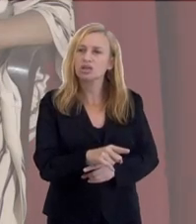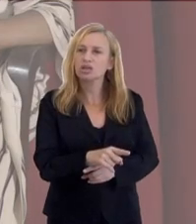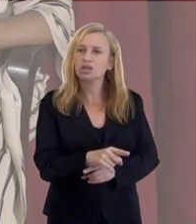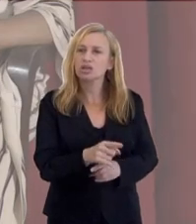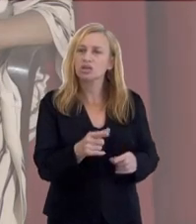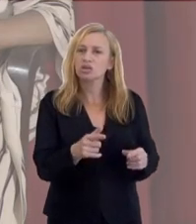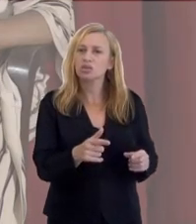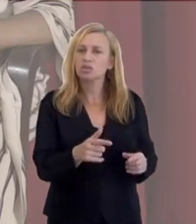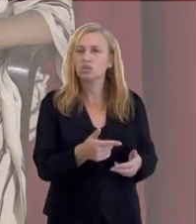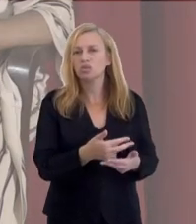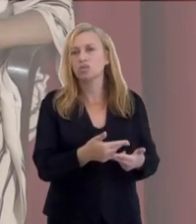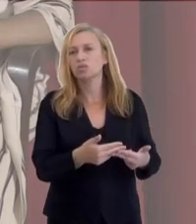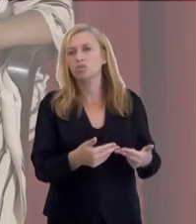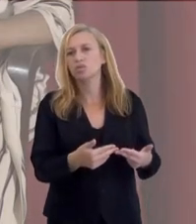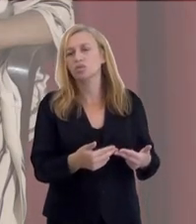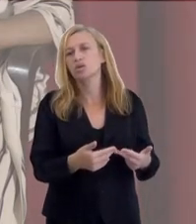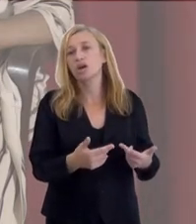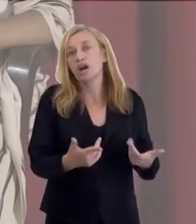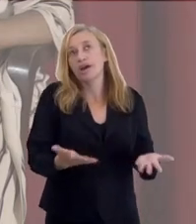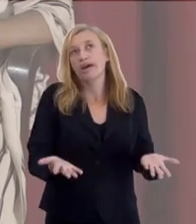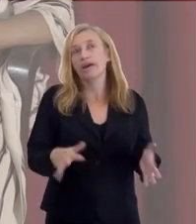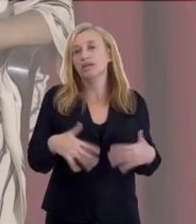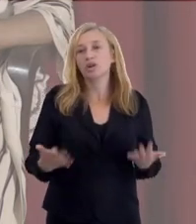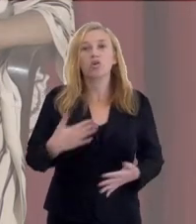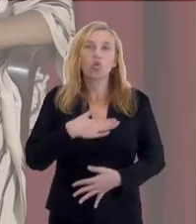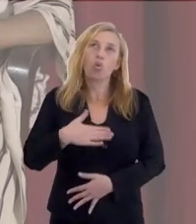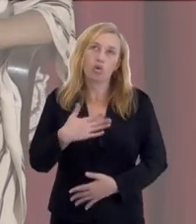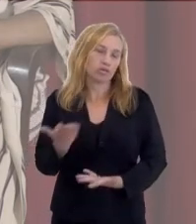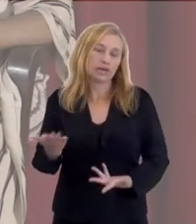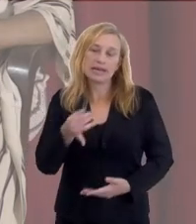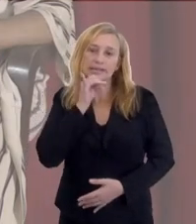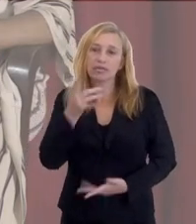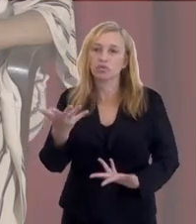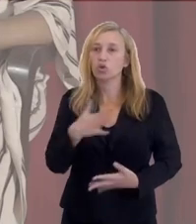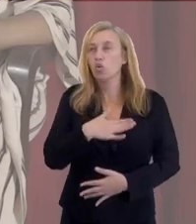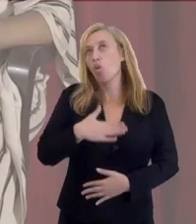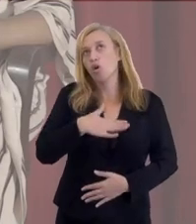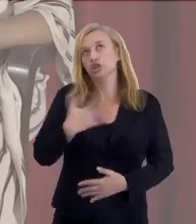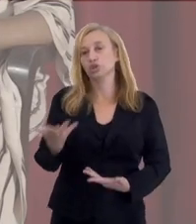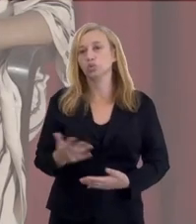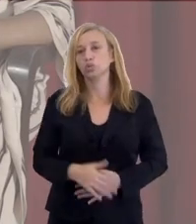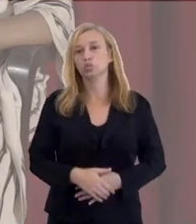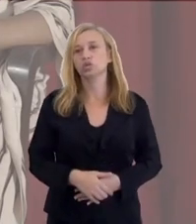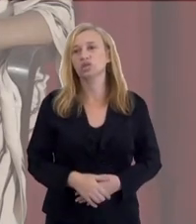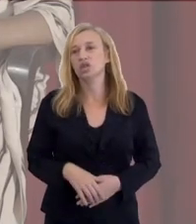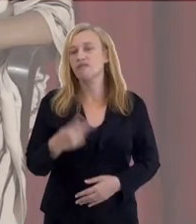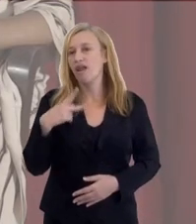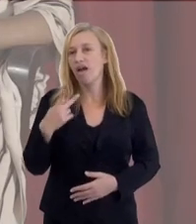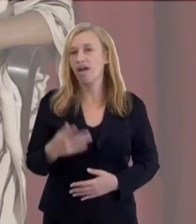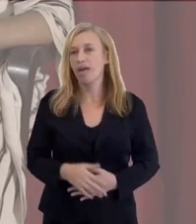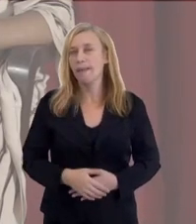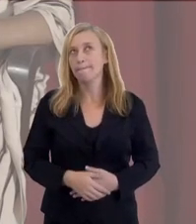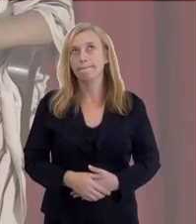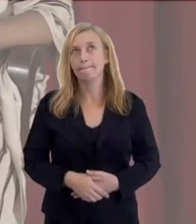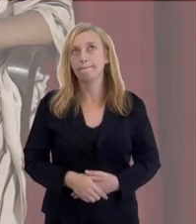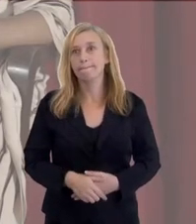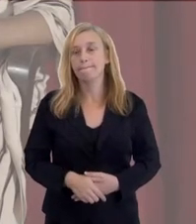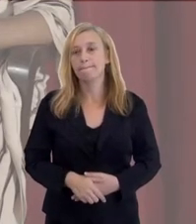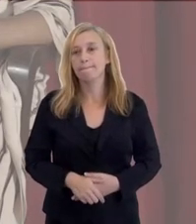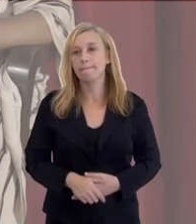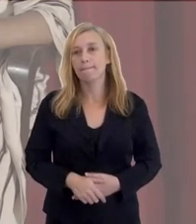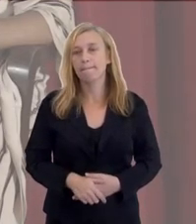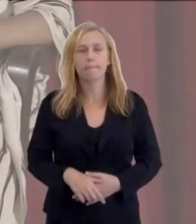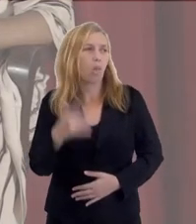regiões que satisfaçam eles. Então, eu tenho um gosto qualquer. Eu gosto de, vou falar uma coisa assim,